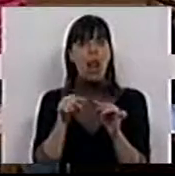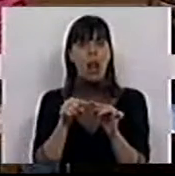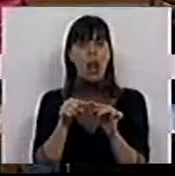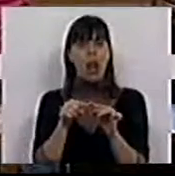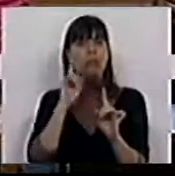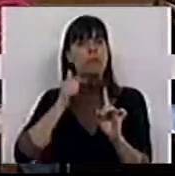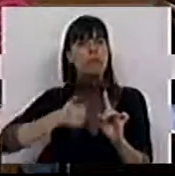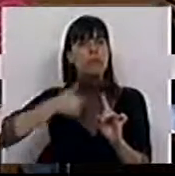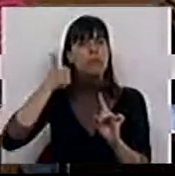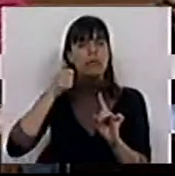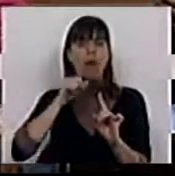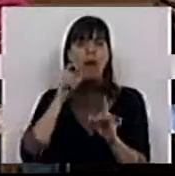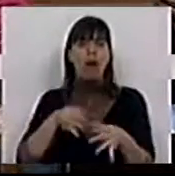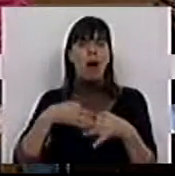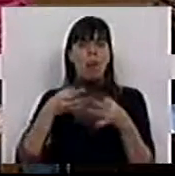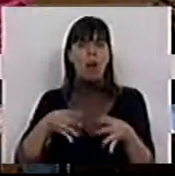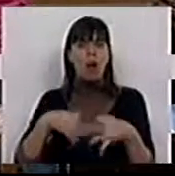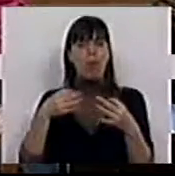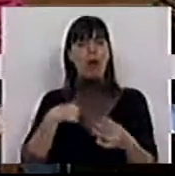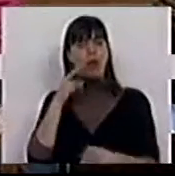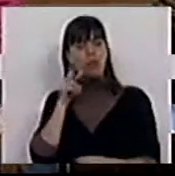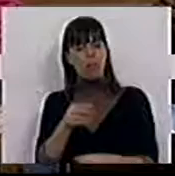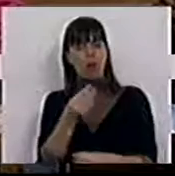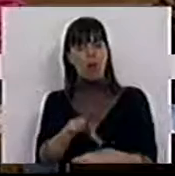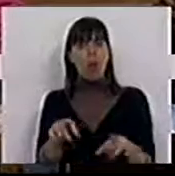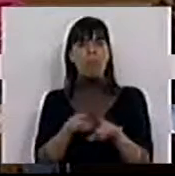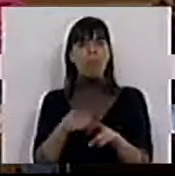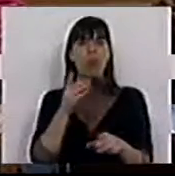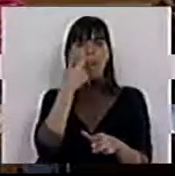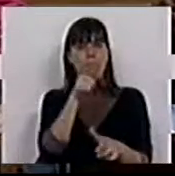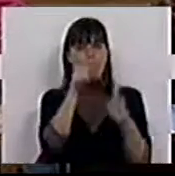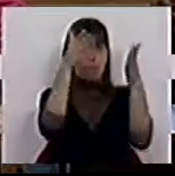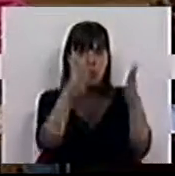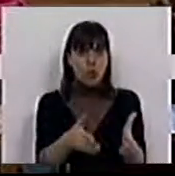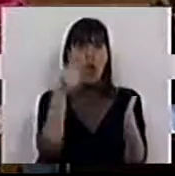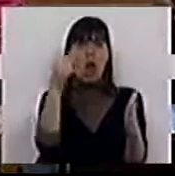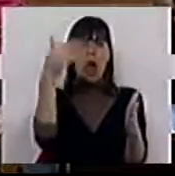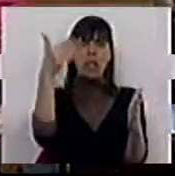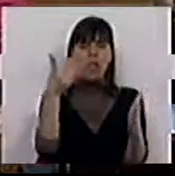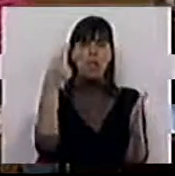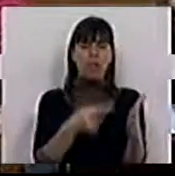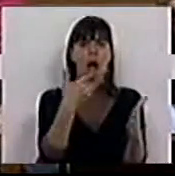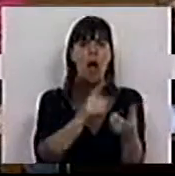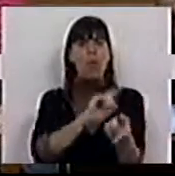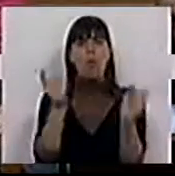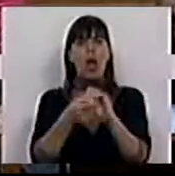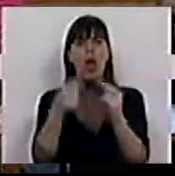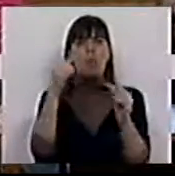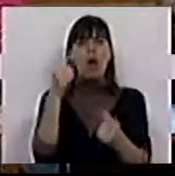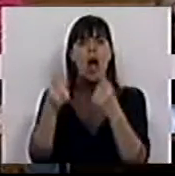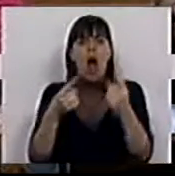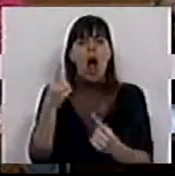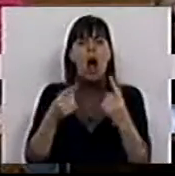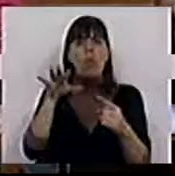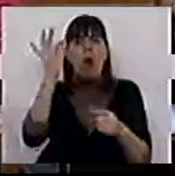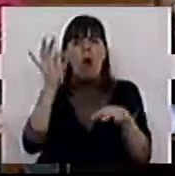nesse imperativo sempre adiado de entendermos as crianças como sujeitos de direitos e não como receptáculos de alguns